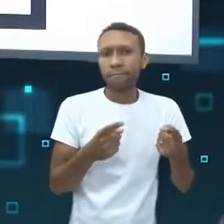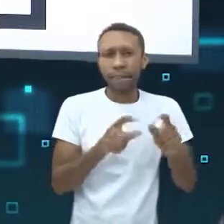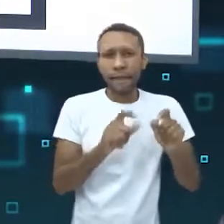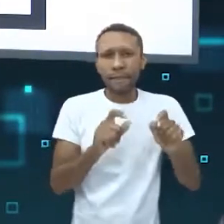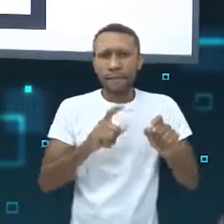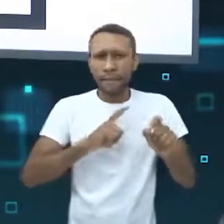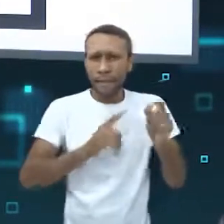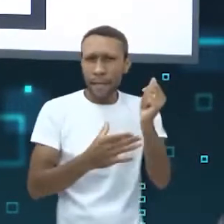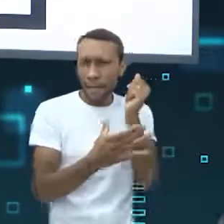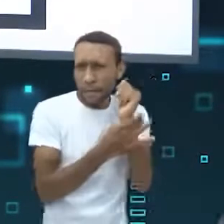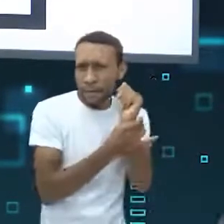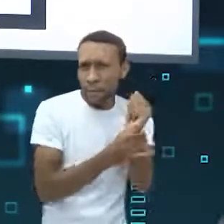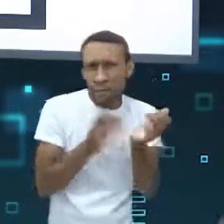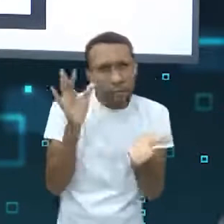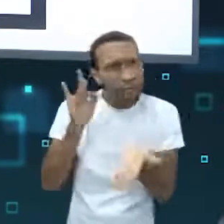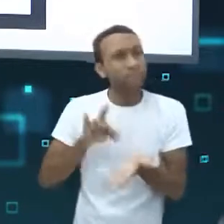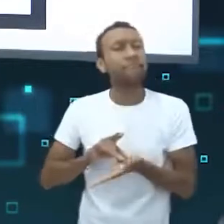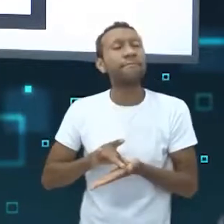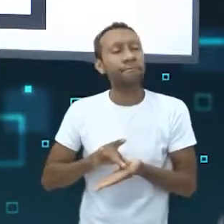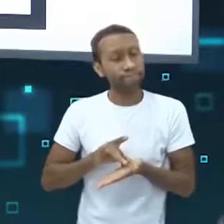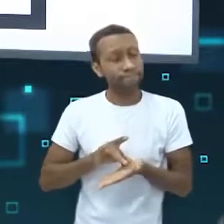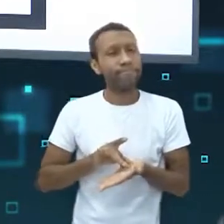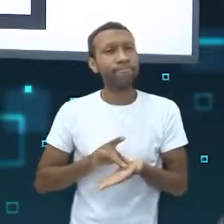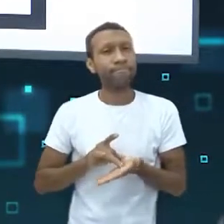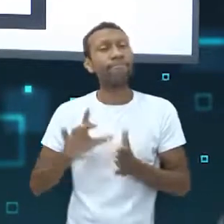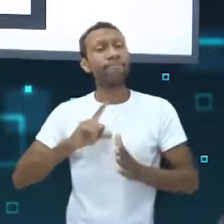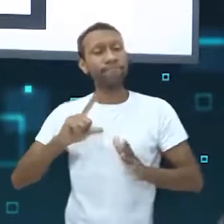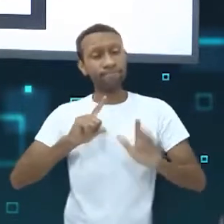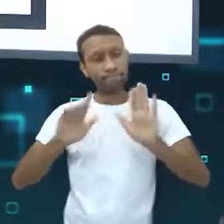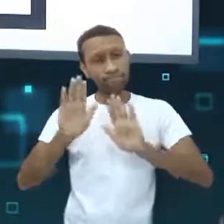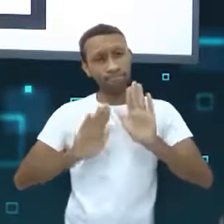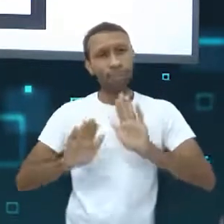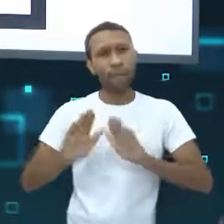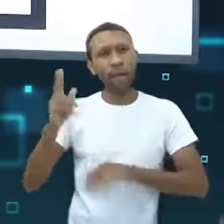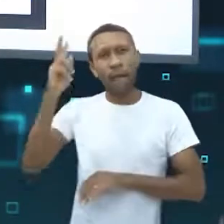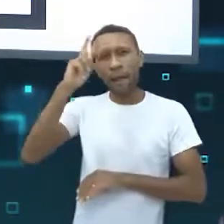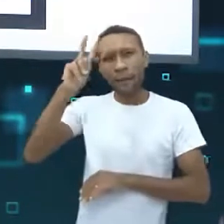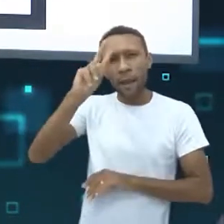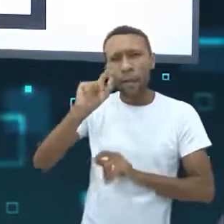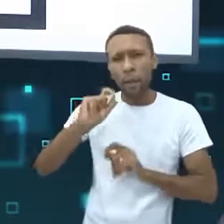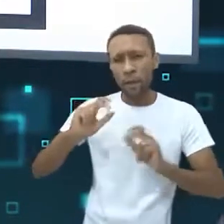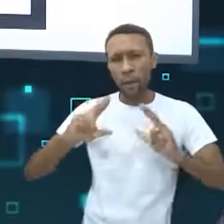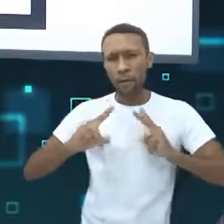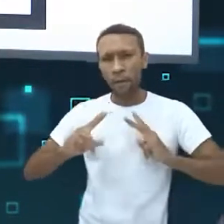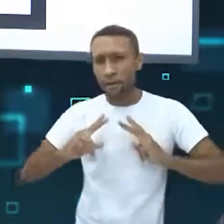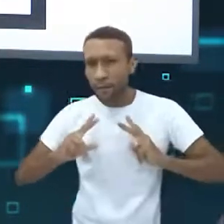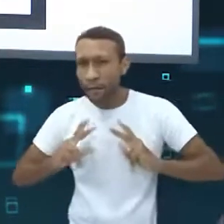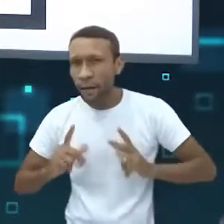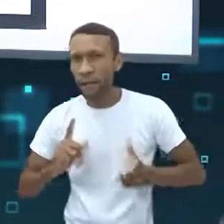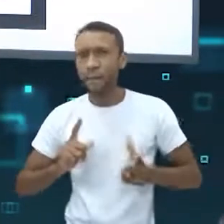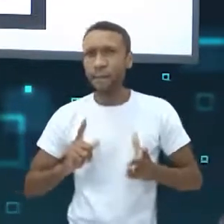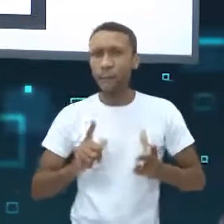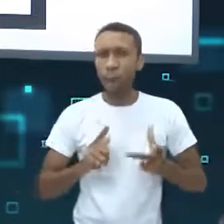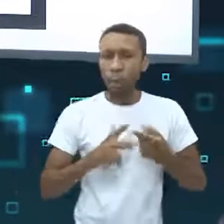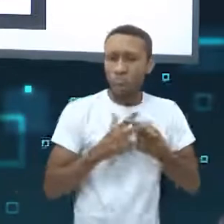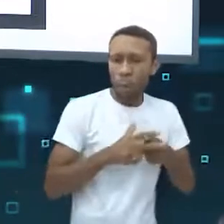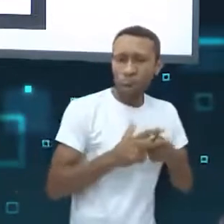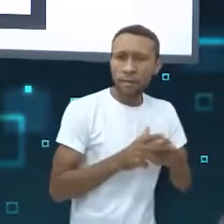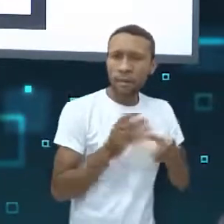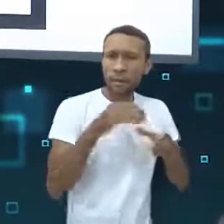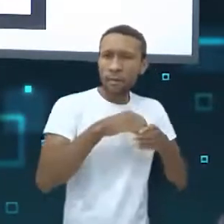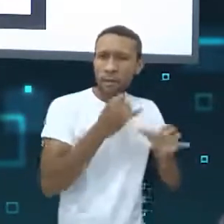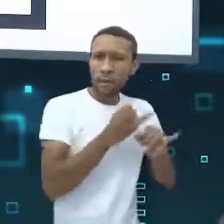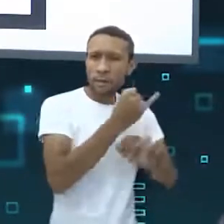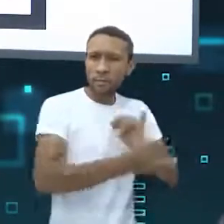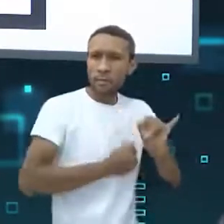oferece a proteção suficiente à sua privacidade. Lembra que privacidade diz respeito tanto a configurações